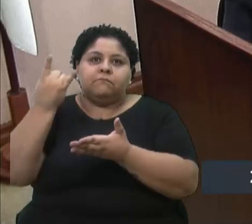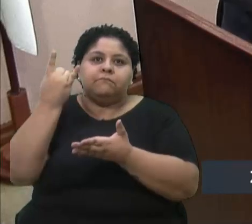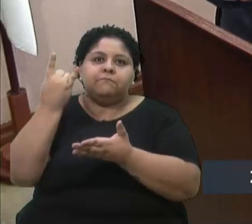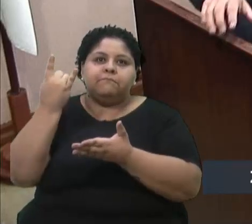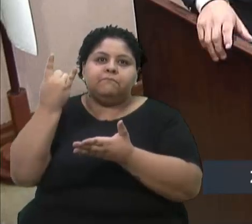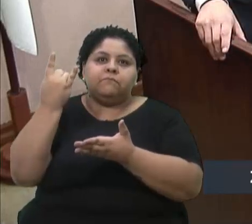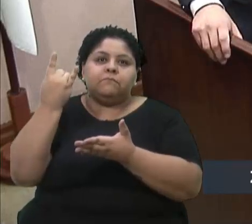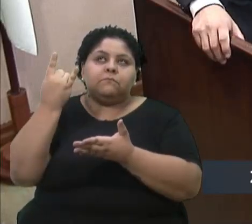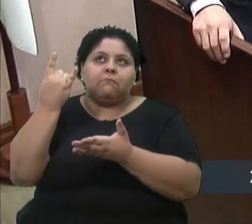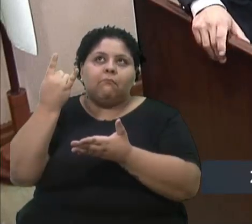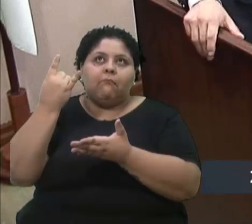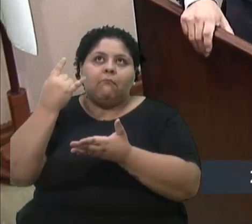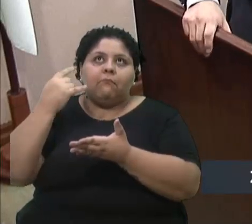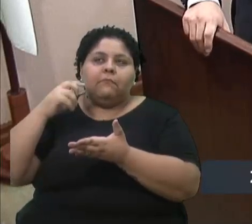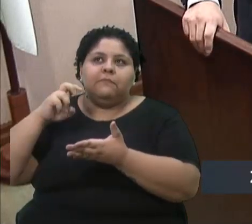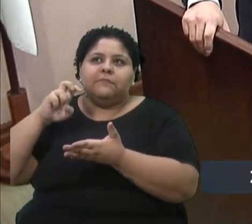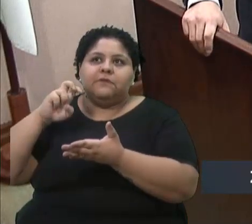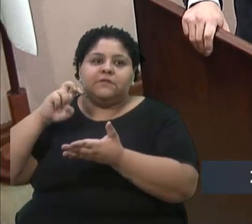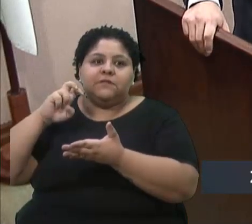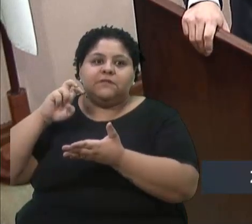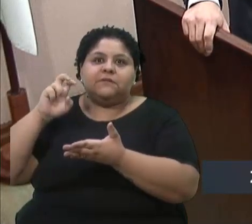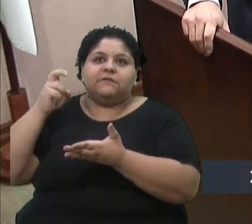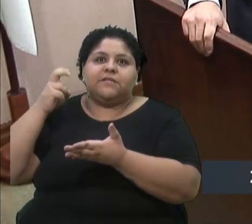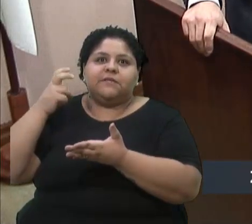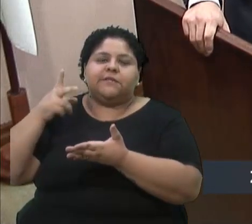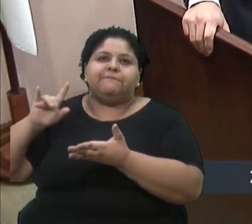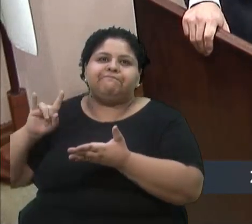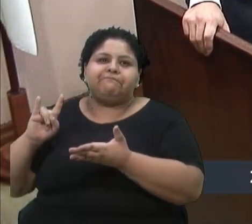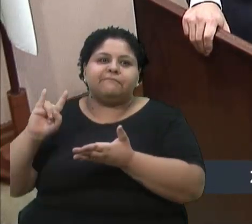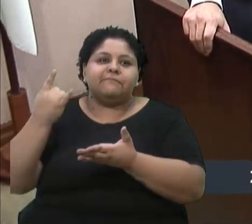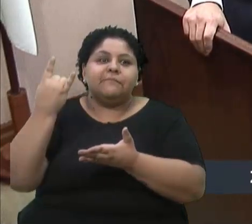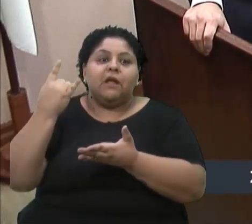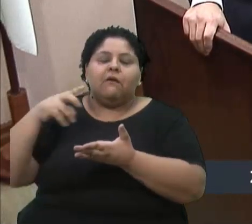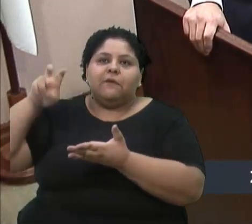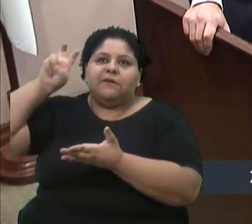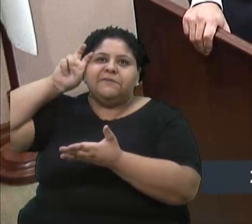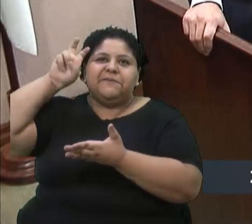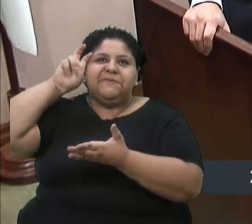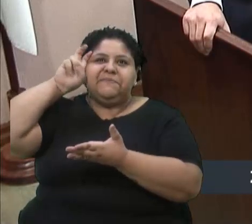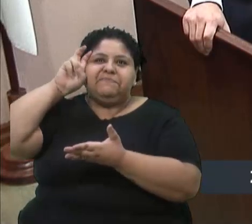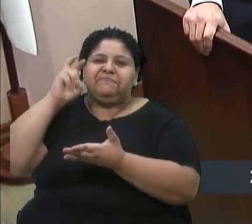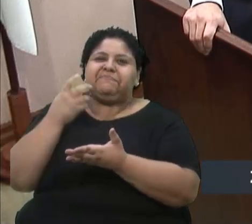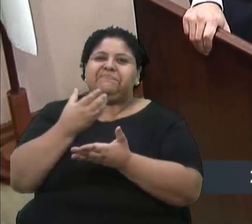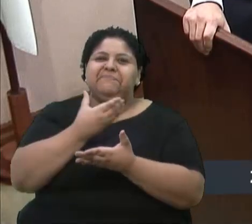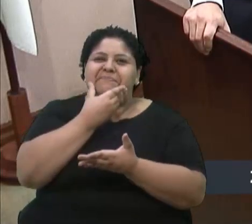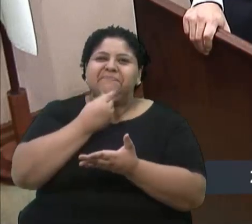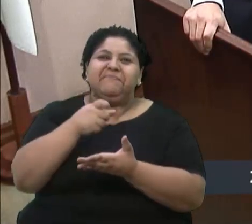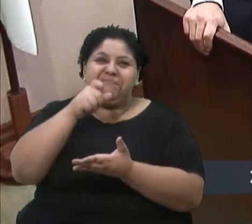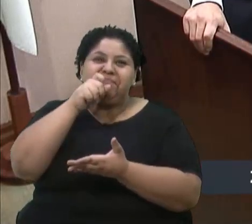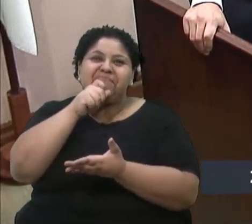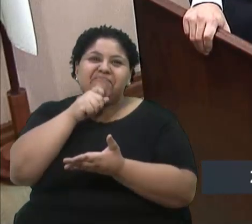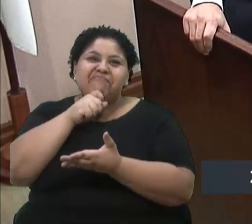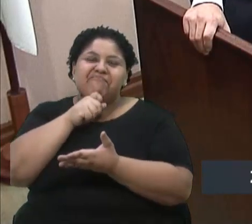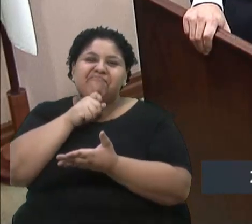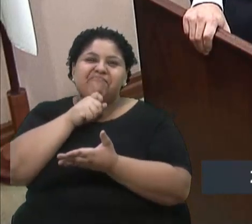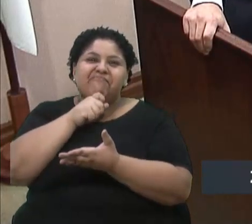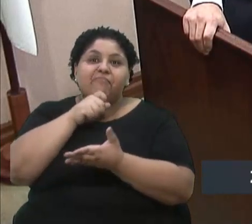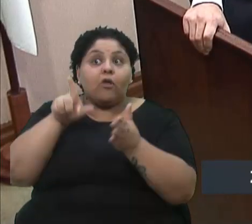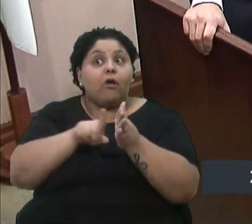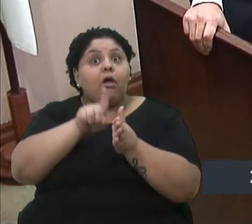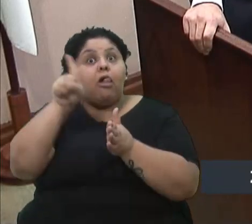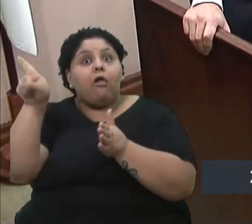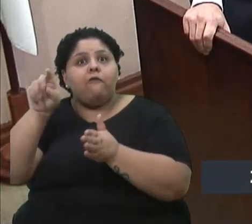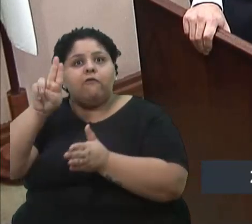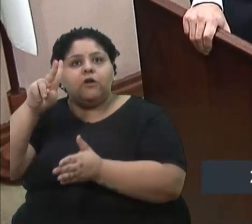uma senhora entrou em contato com o meu gabinete, que ela foi na UPA, lá do